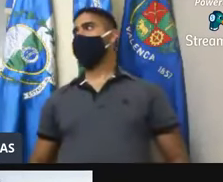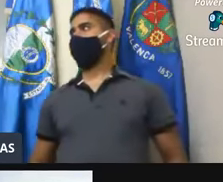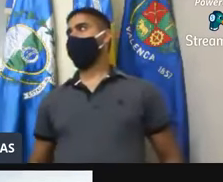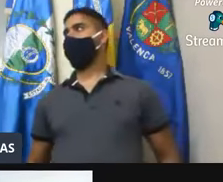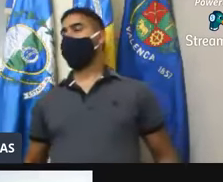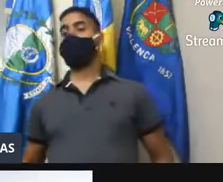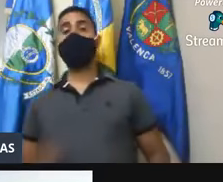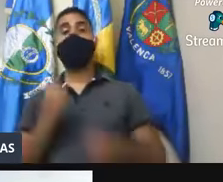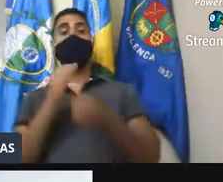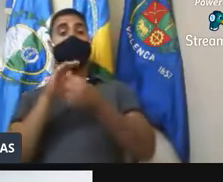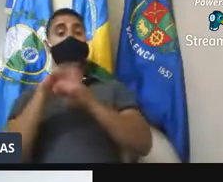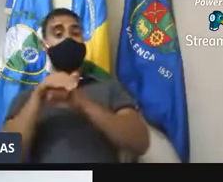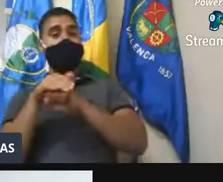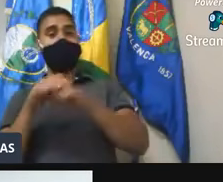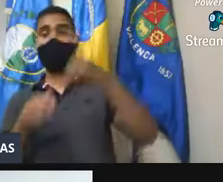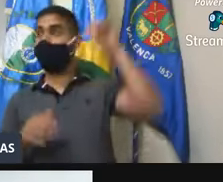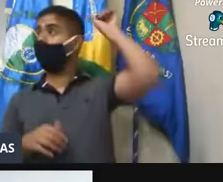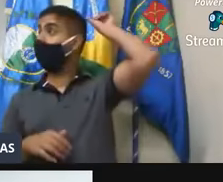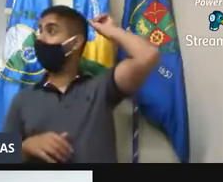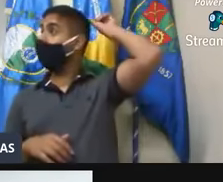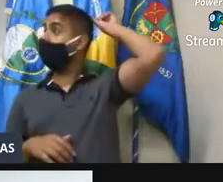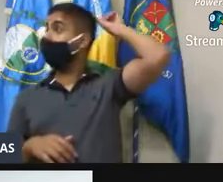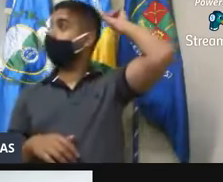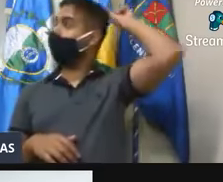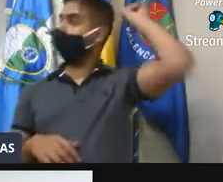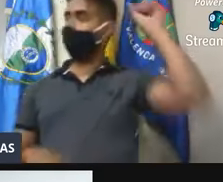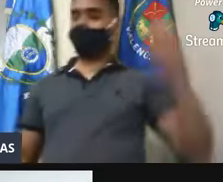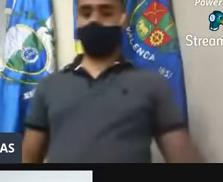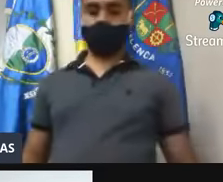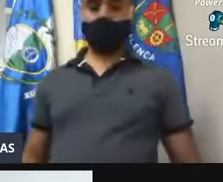Boa noite a todos. Boa noite a